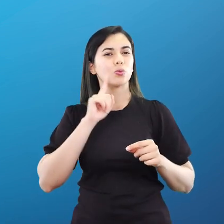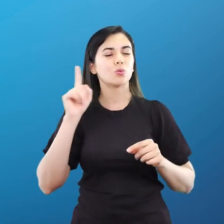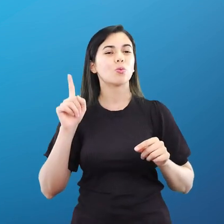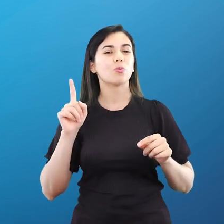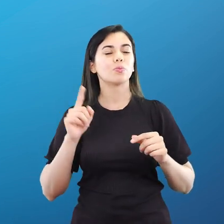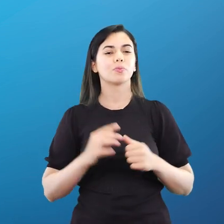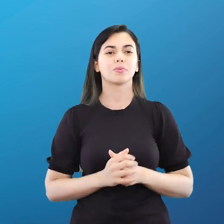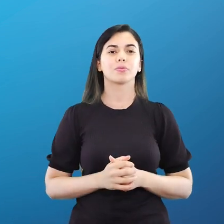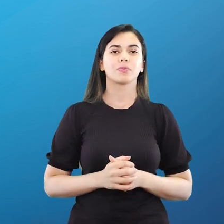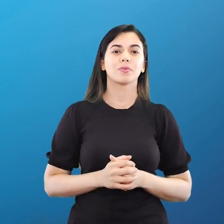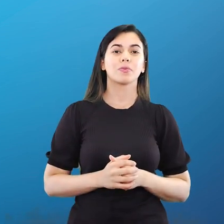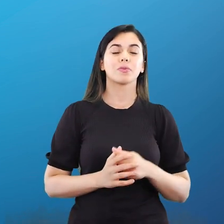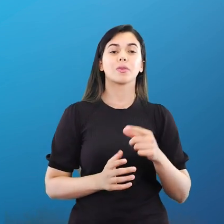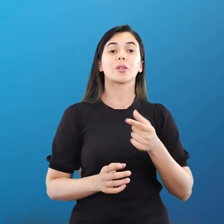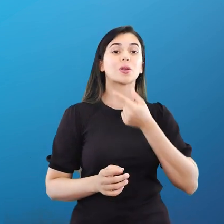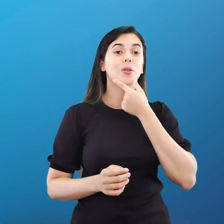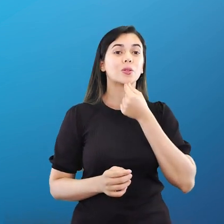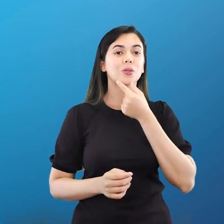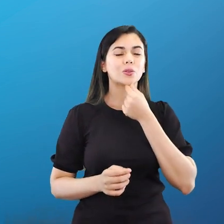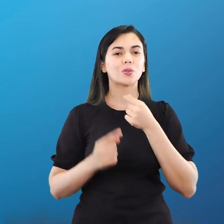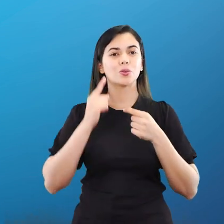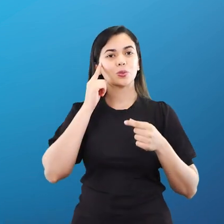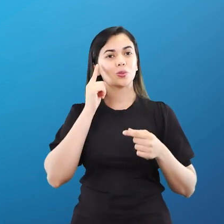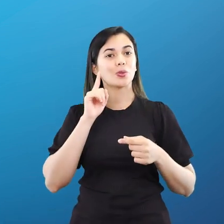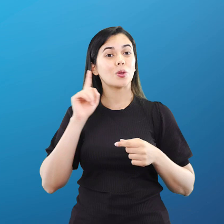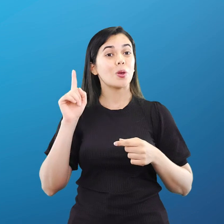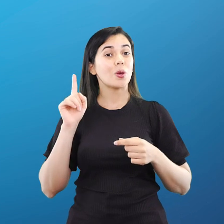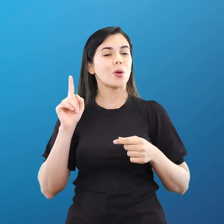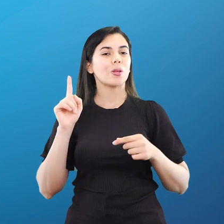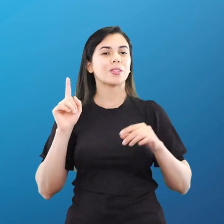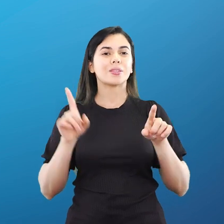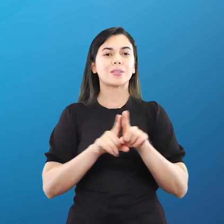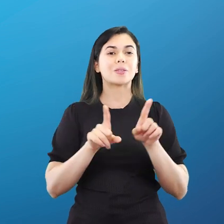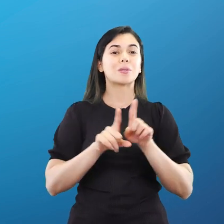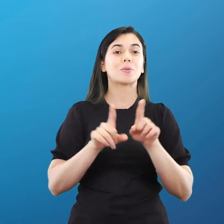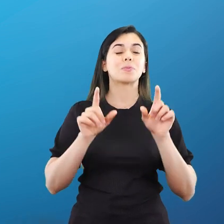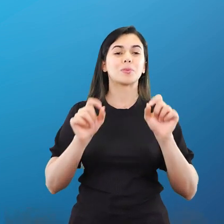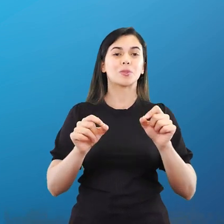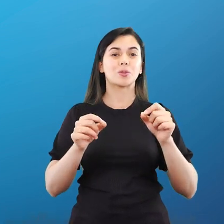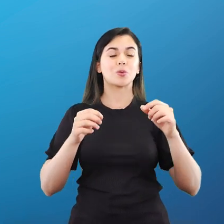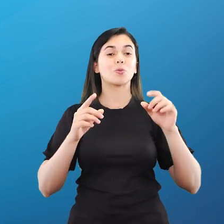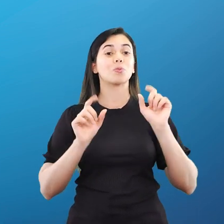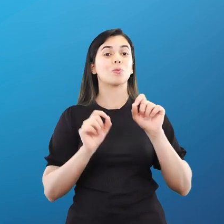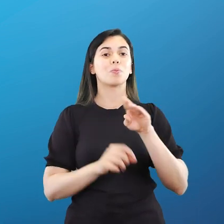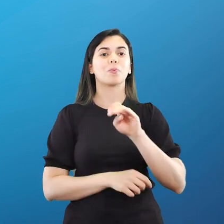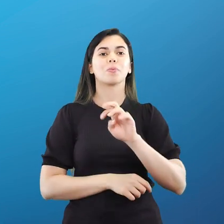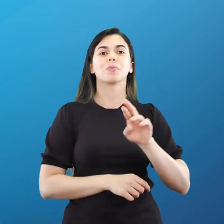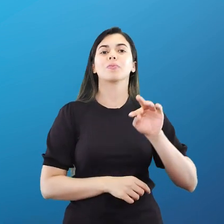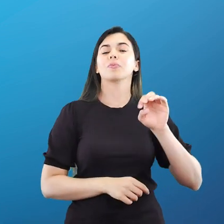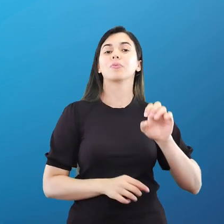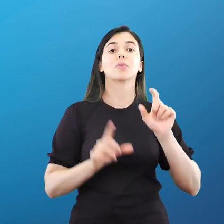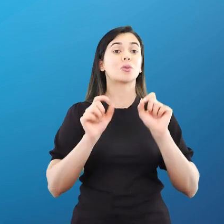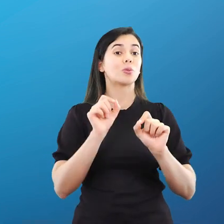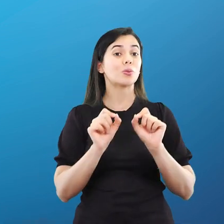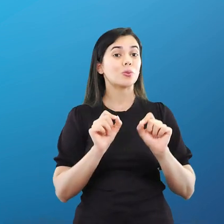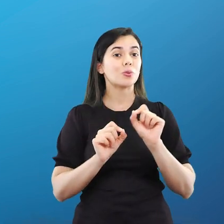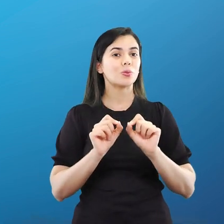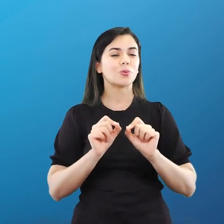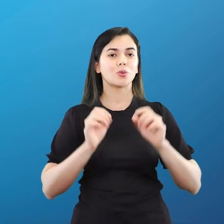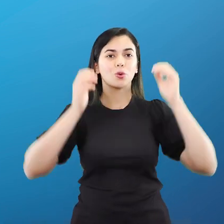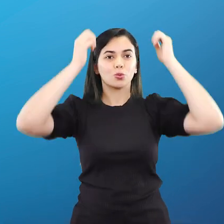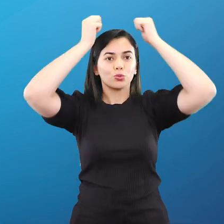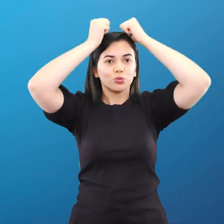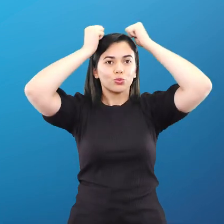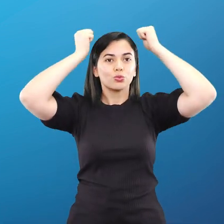aqui em cima uma imagem real de uma Barrette, para vocês entenderem a referência do mascote. É uma espécie de